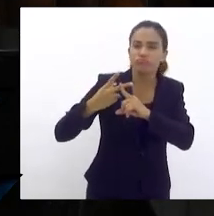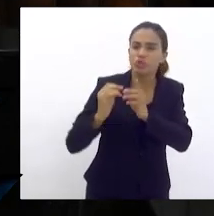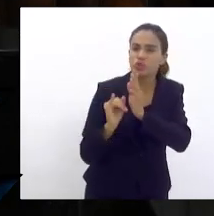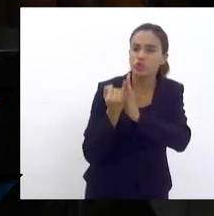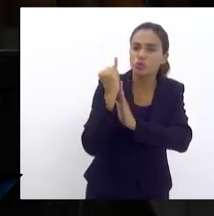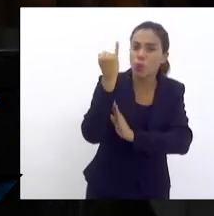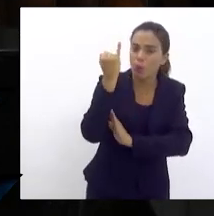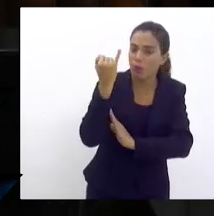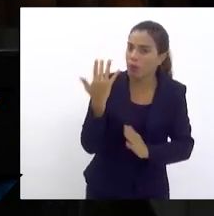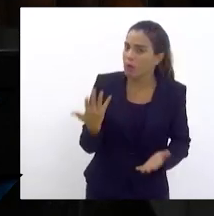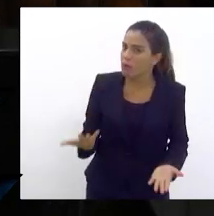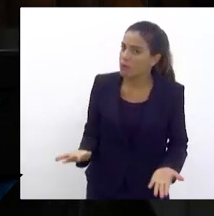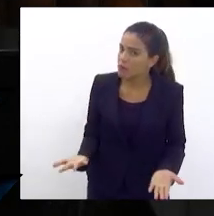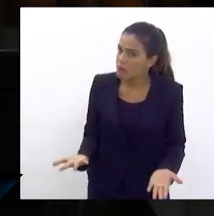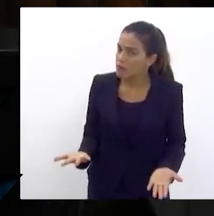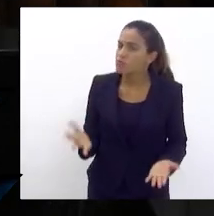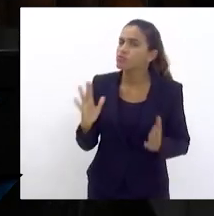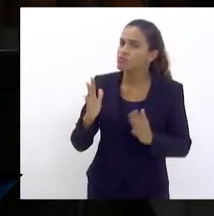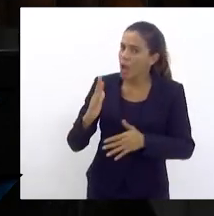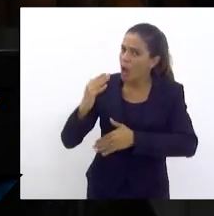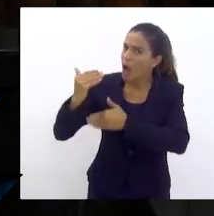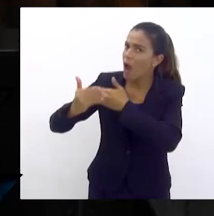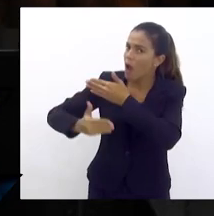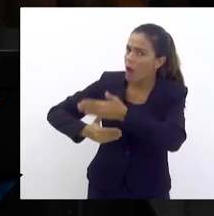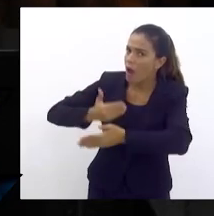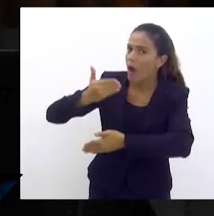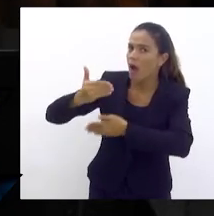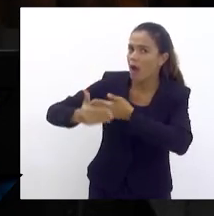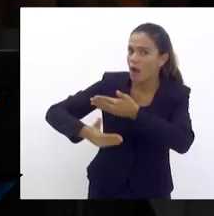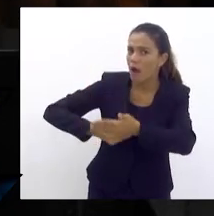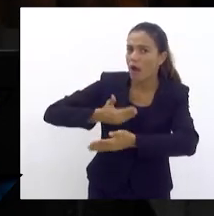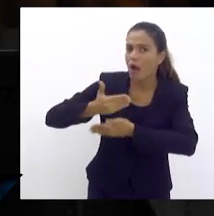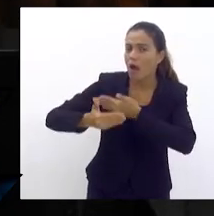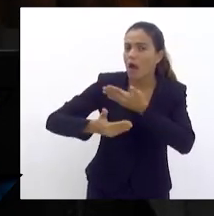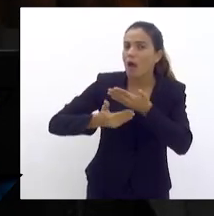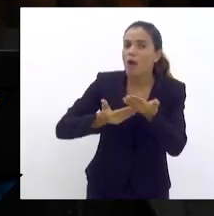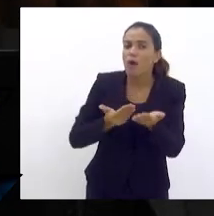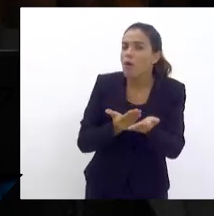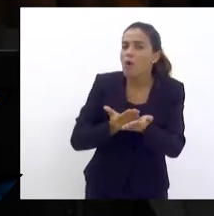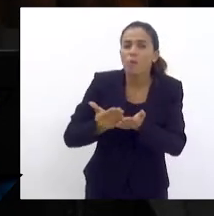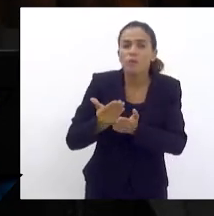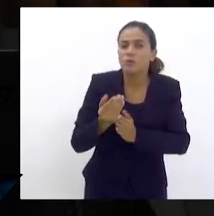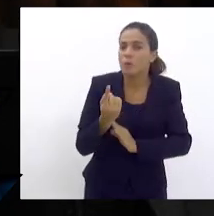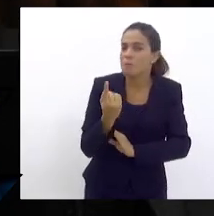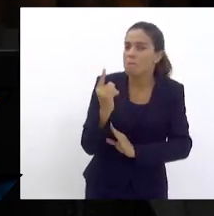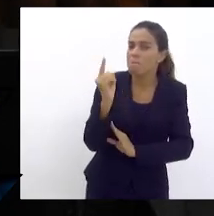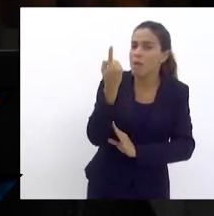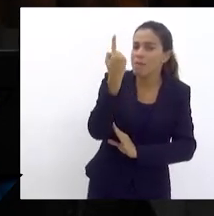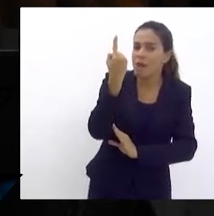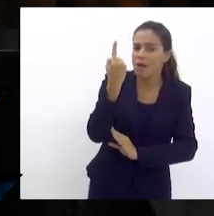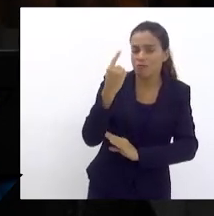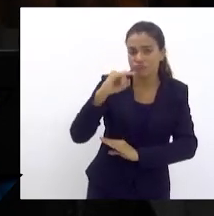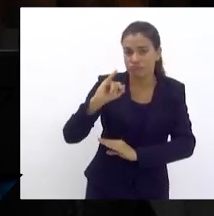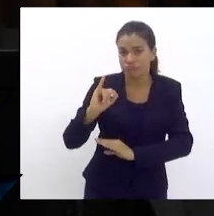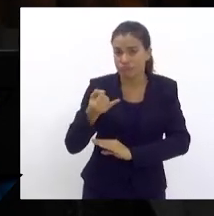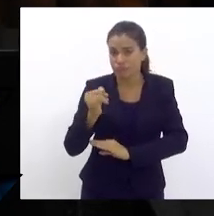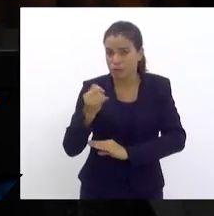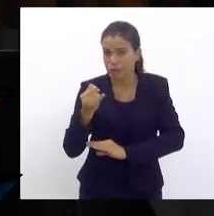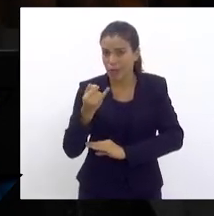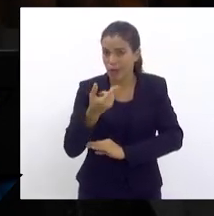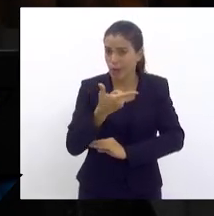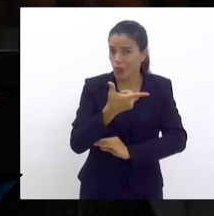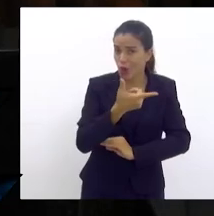Isto já vem acontecendo do 1º de janeiro de 2013,